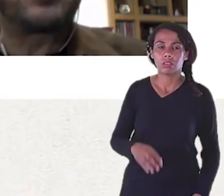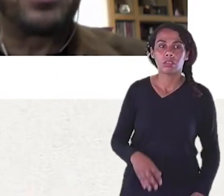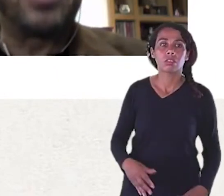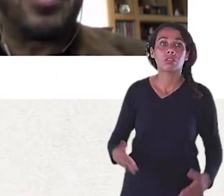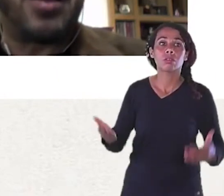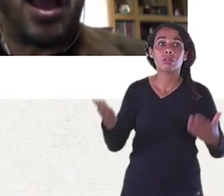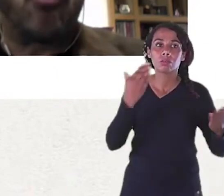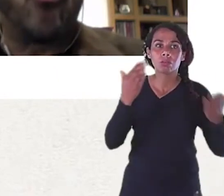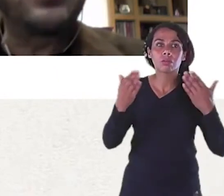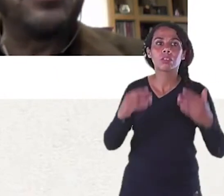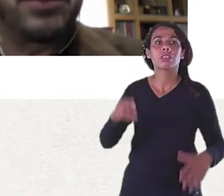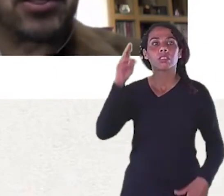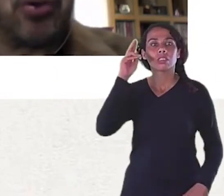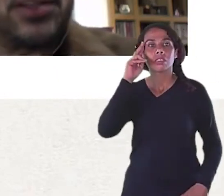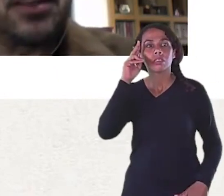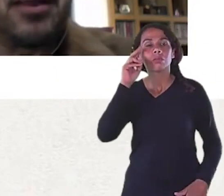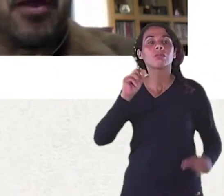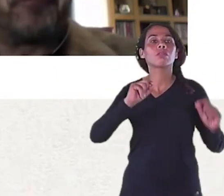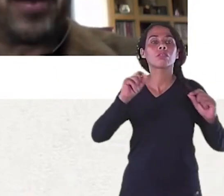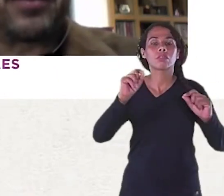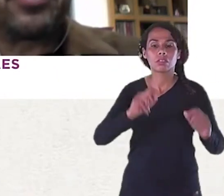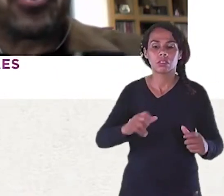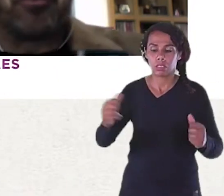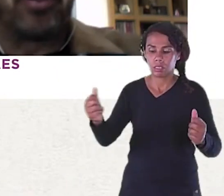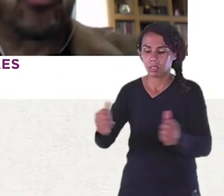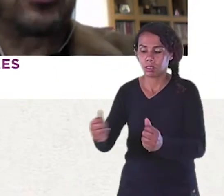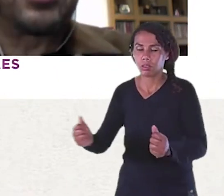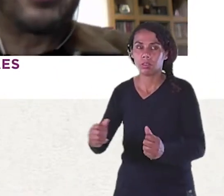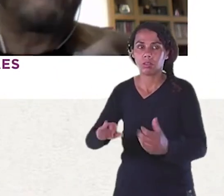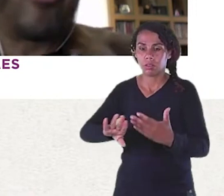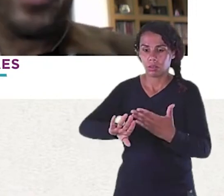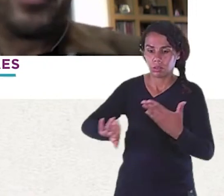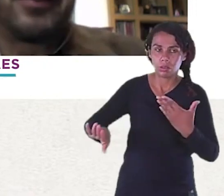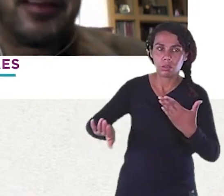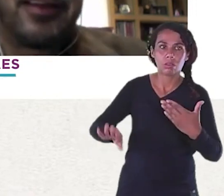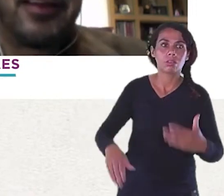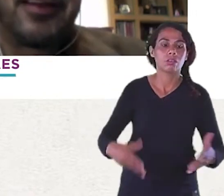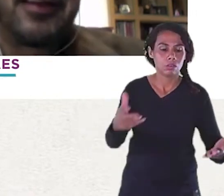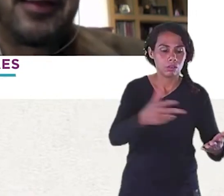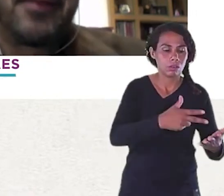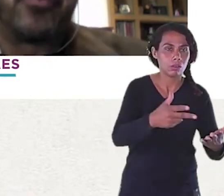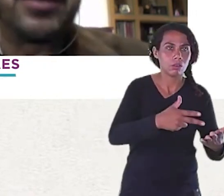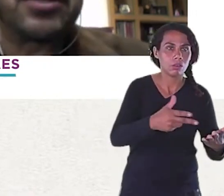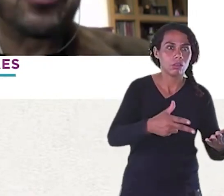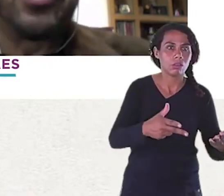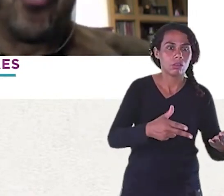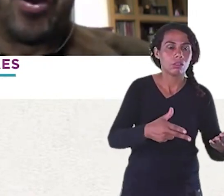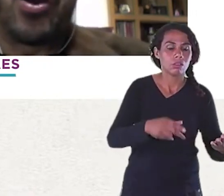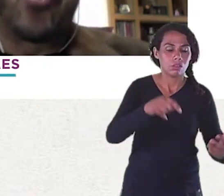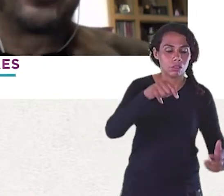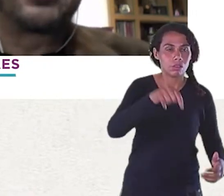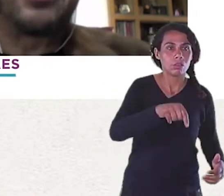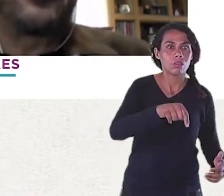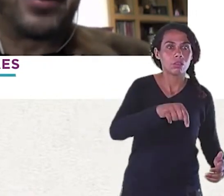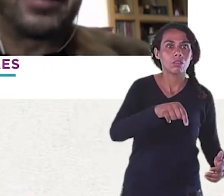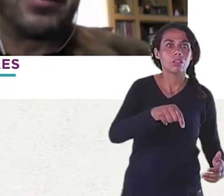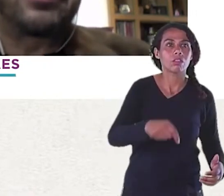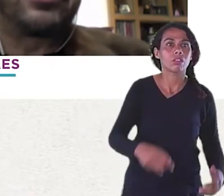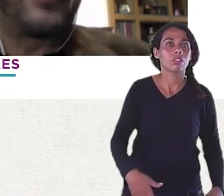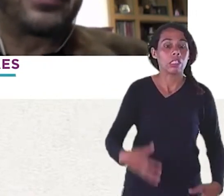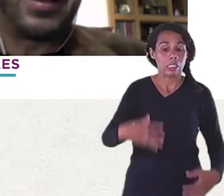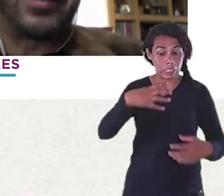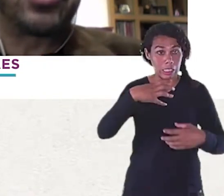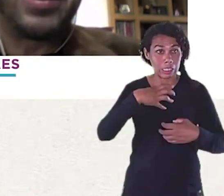Você tem que respeitar Algumas limitações Para que o produto Seja daquela forma Por isso que o design